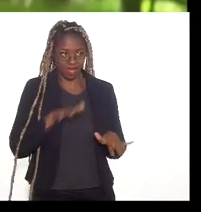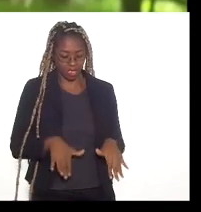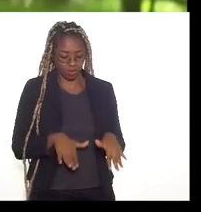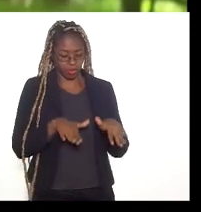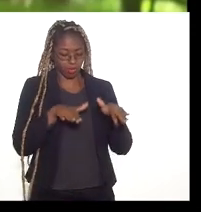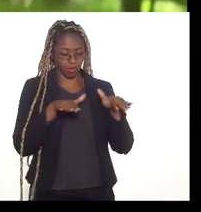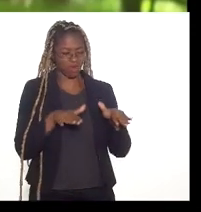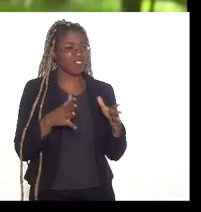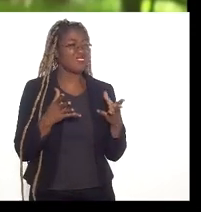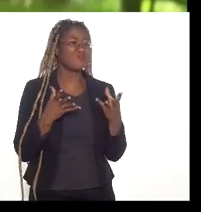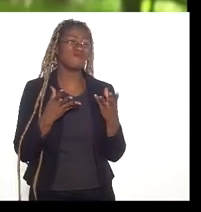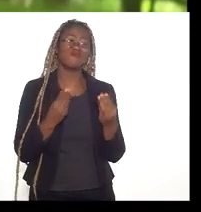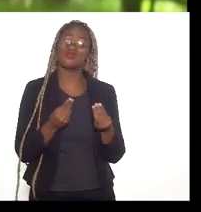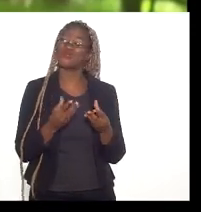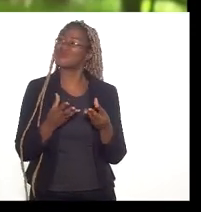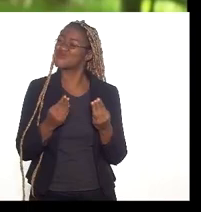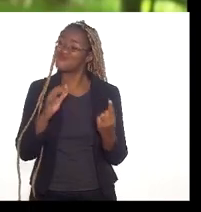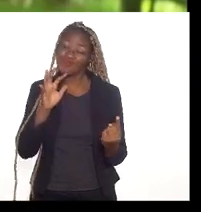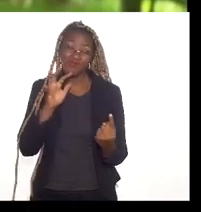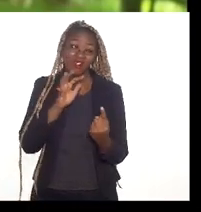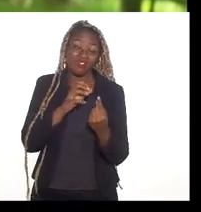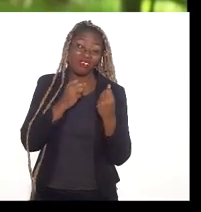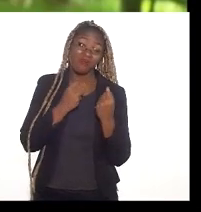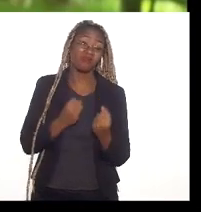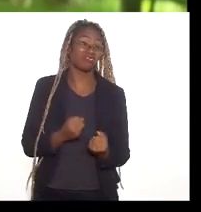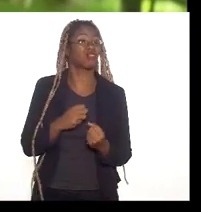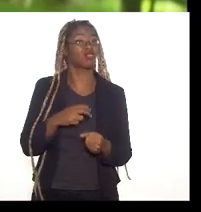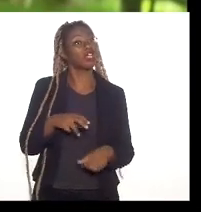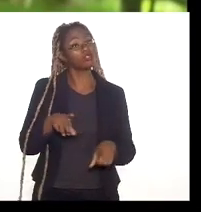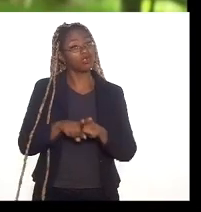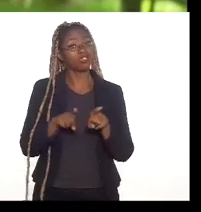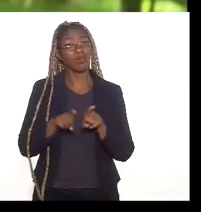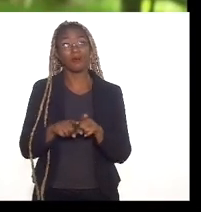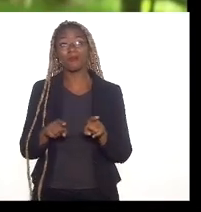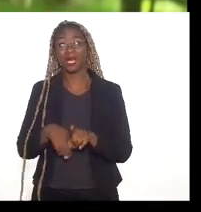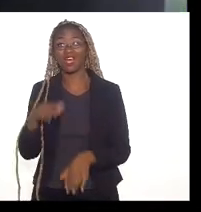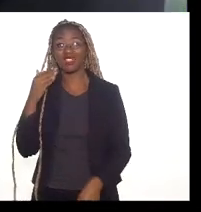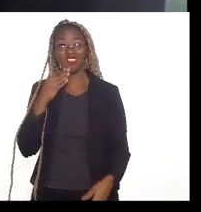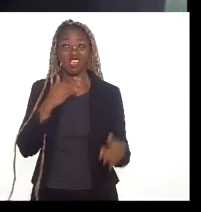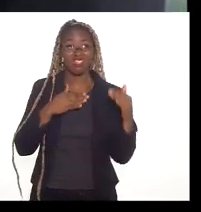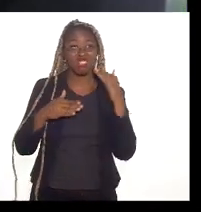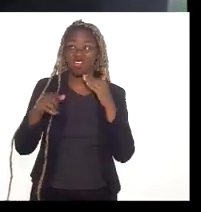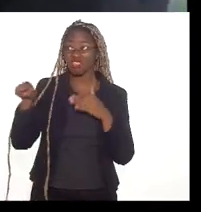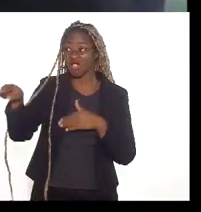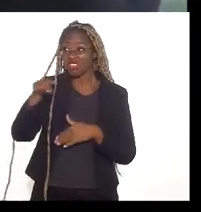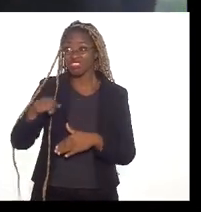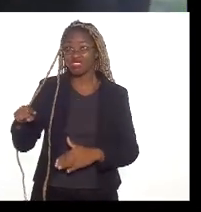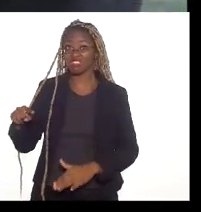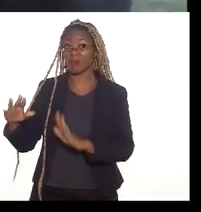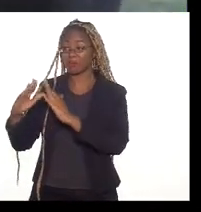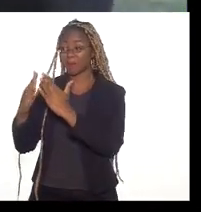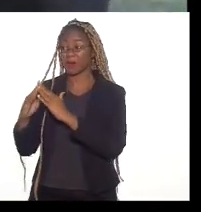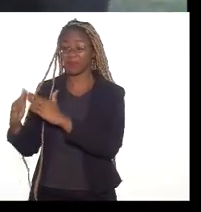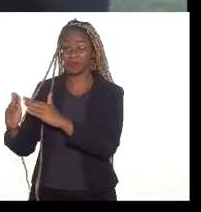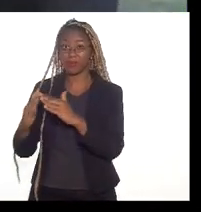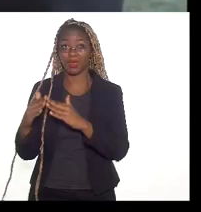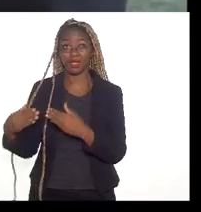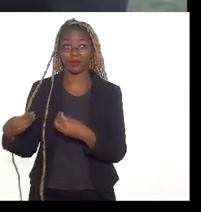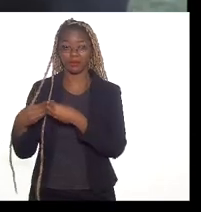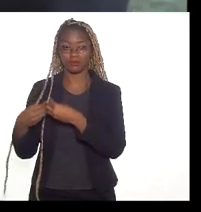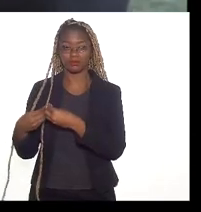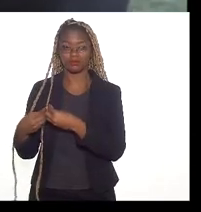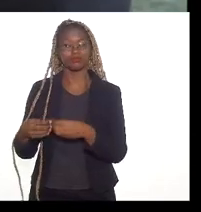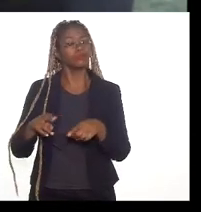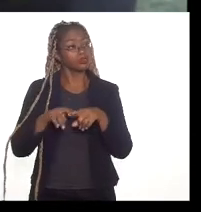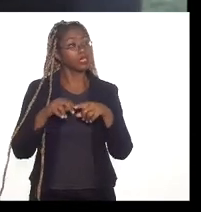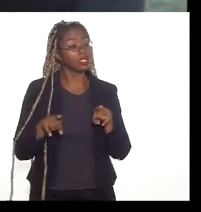impactada com esse empreendimento, ampliando os danos para as comunidades ribeirinhas. Esse professor diz que a região fazia parte de uma